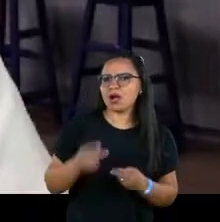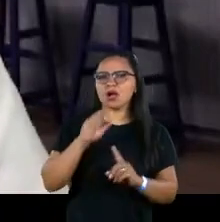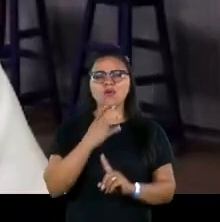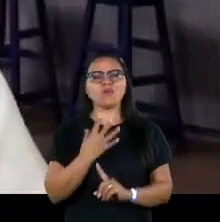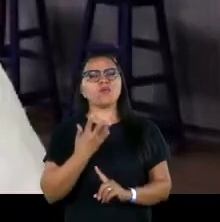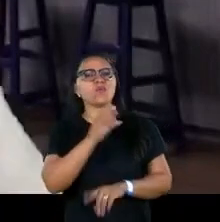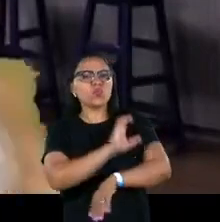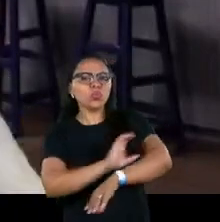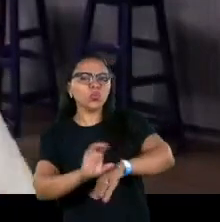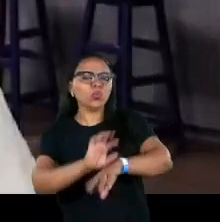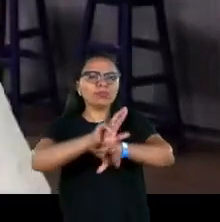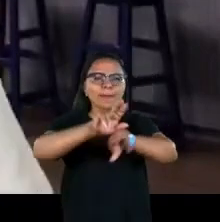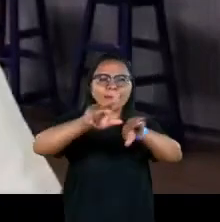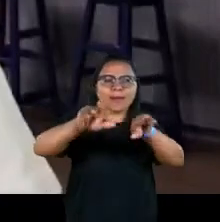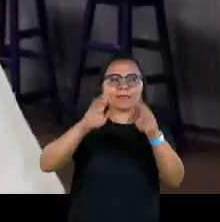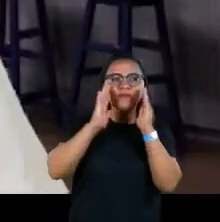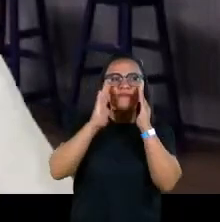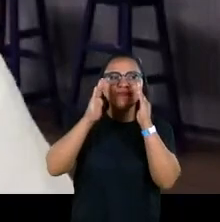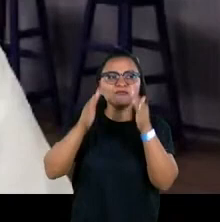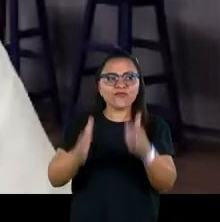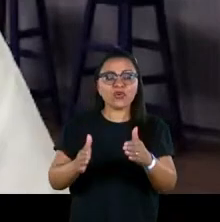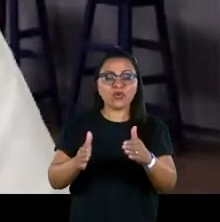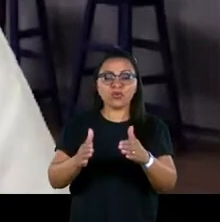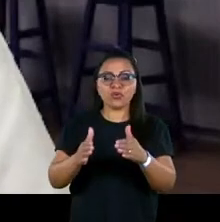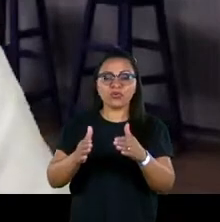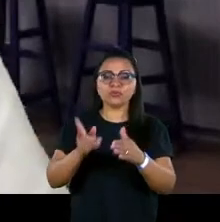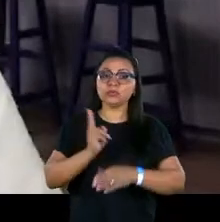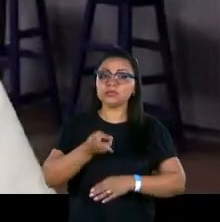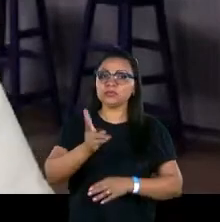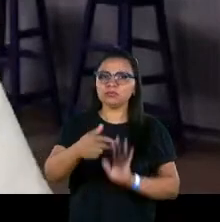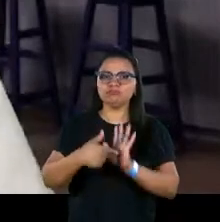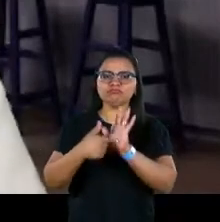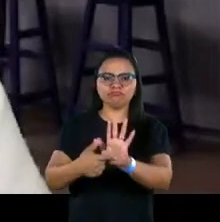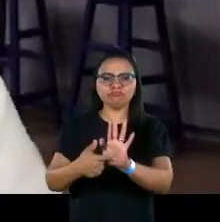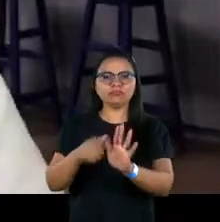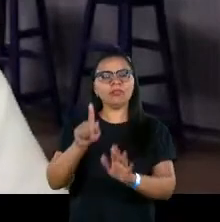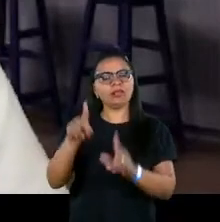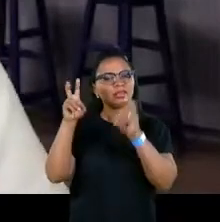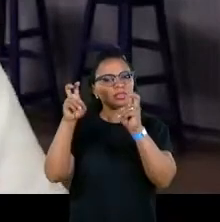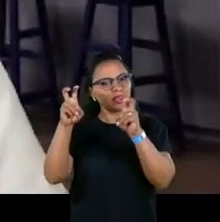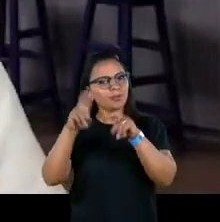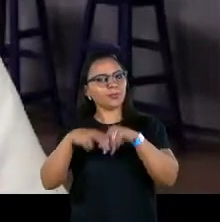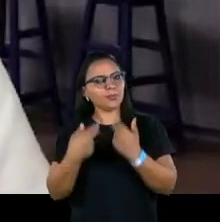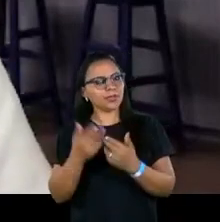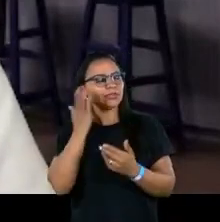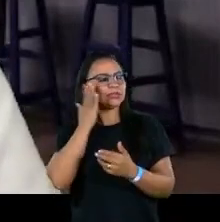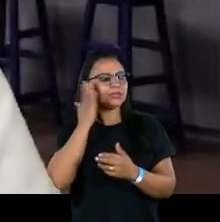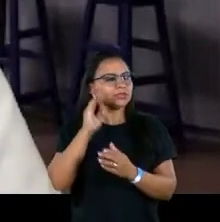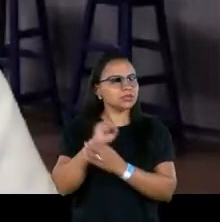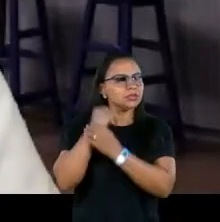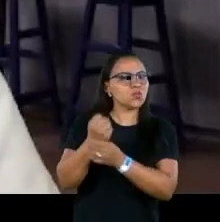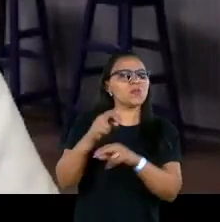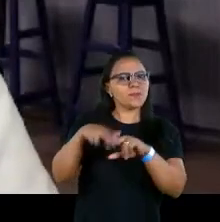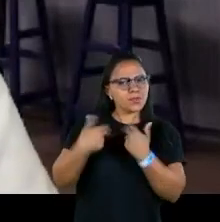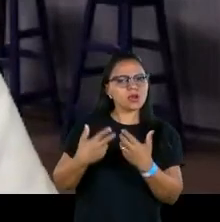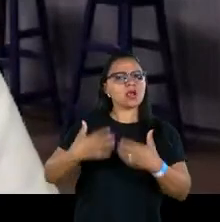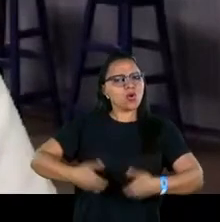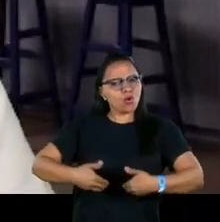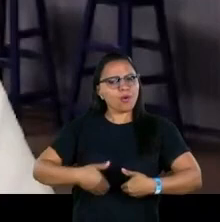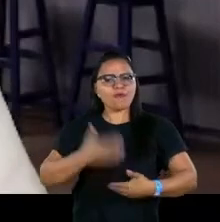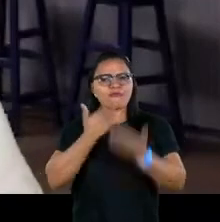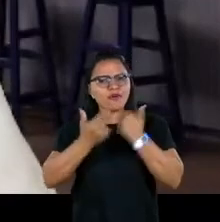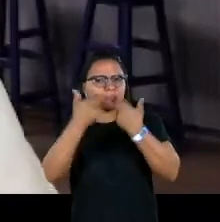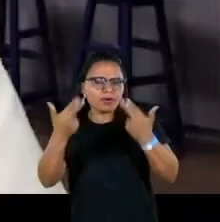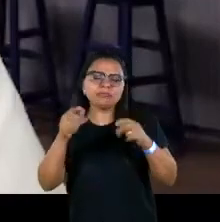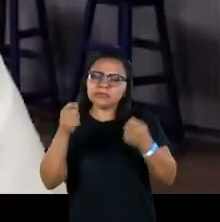cultura, etc. Mas o foco que a Ação da Cidadania sempre teve foi nessa temática da segurança alimentar. Então, para vocês terem